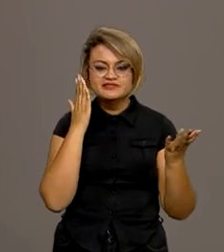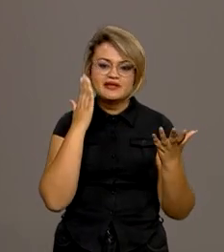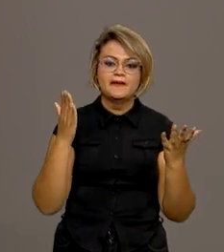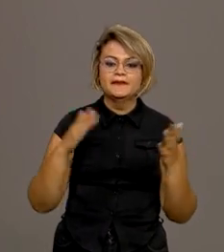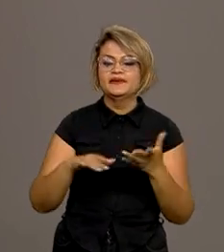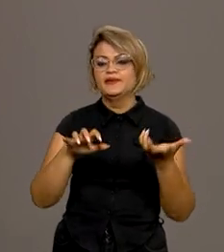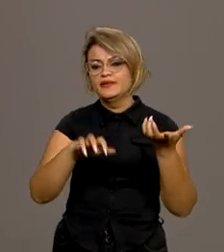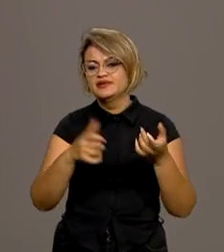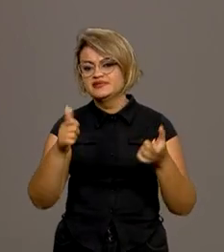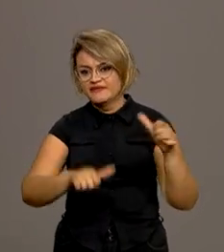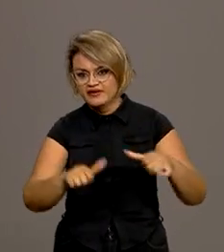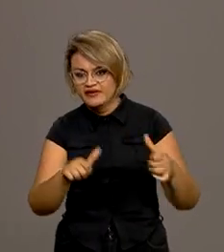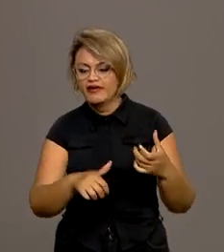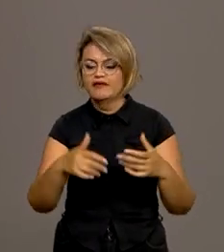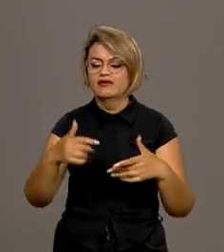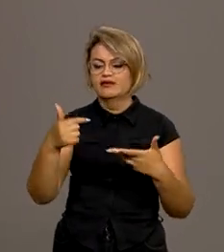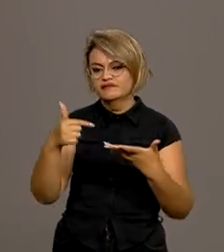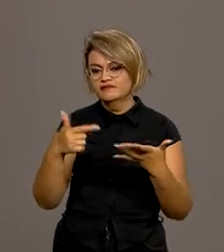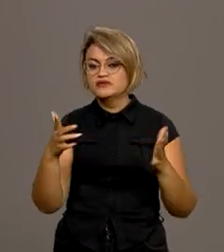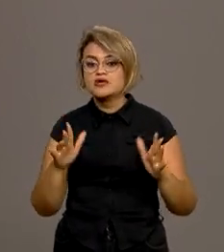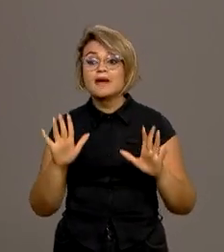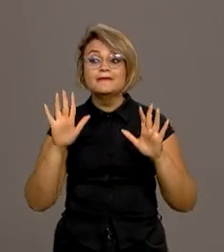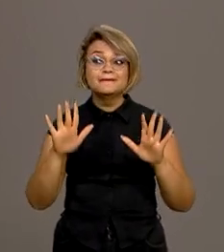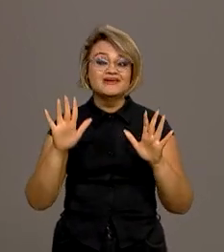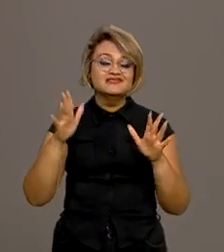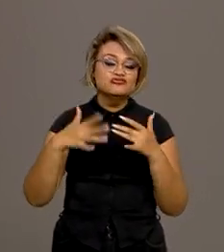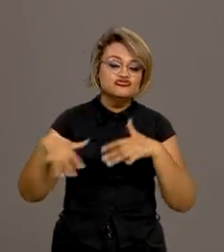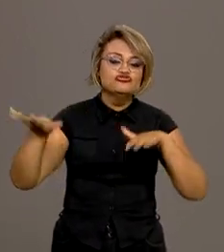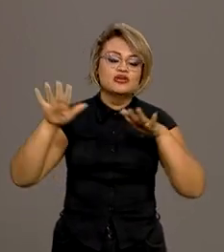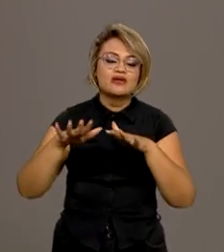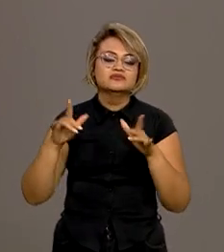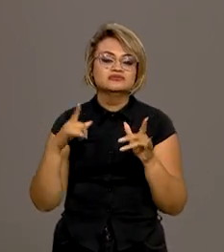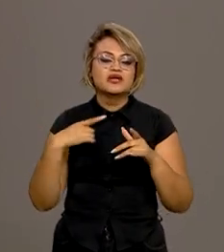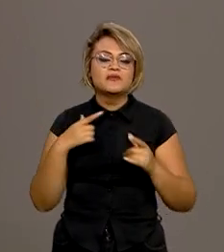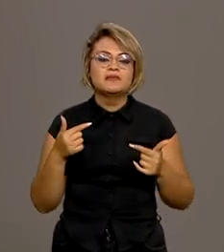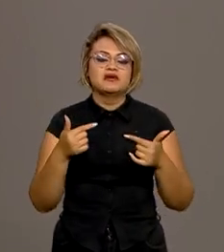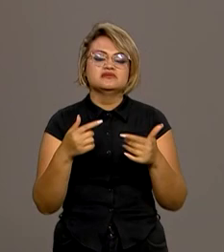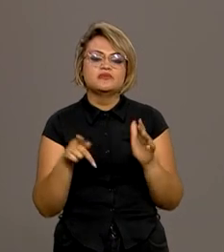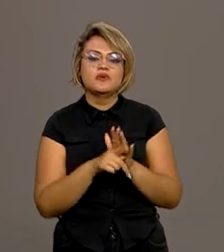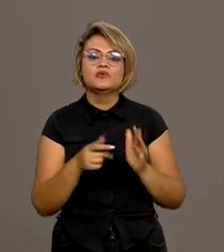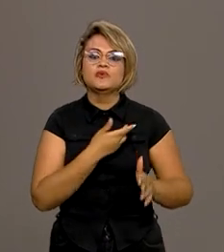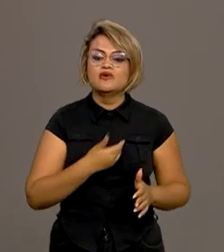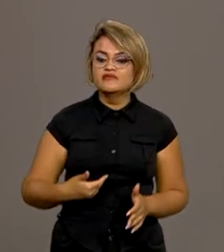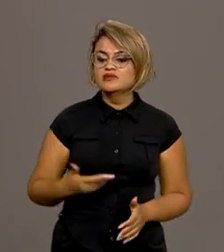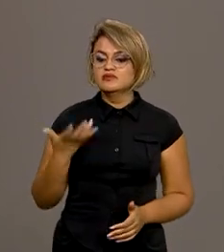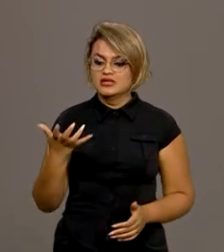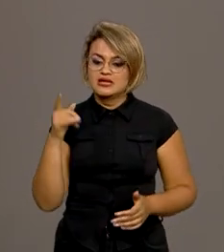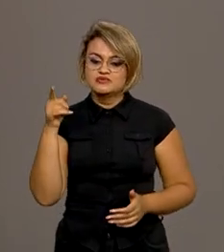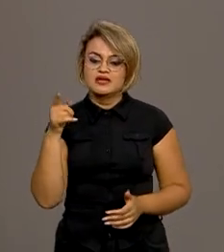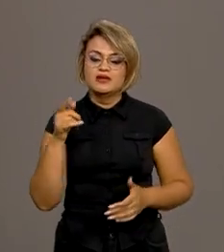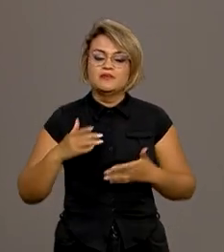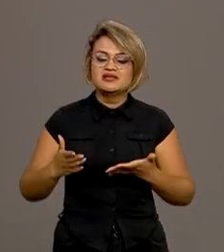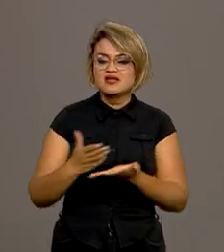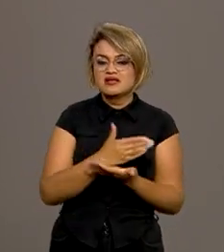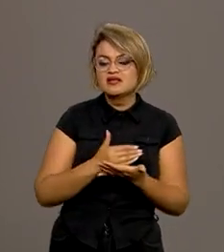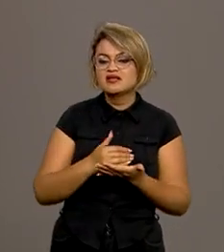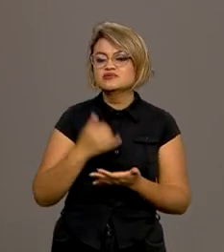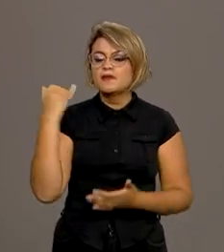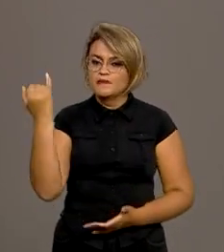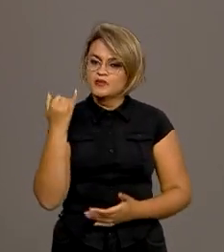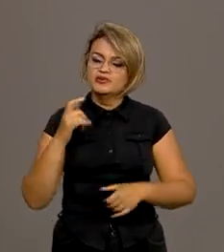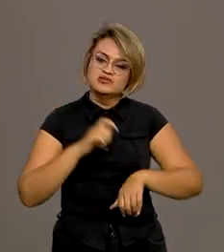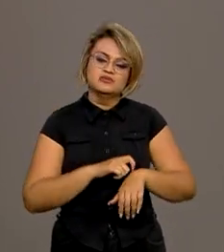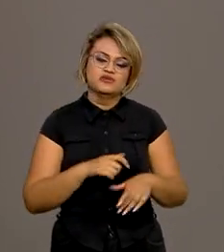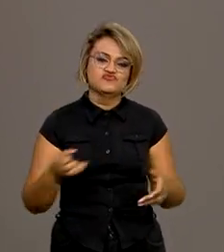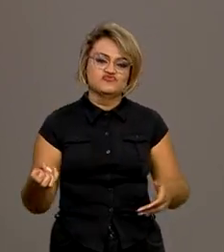passar pelo Congresso, para o Congresso aprovar, mas, em todo modo, existe uma iniciativa do governo buscando isso, porque a arrecadação vai ser fundamental nesse